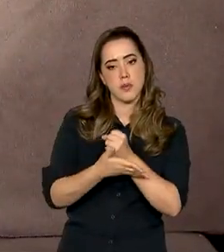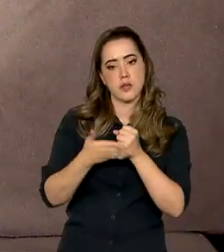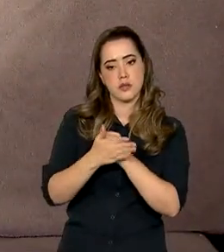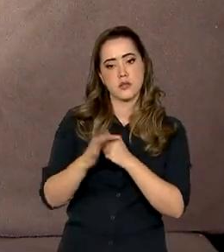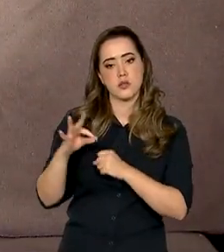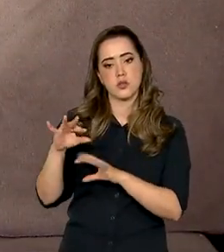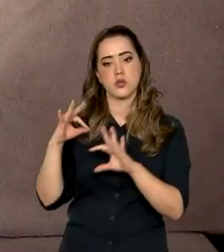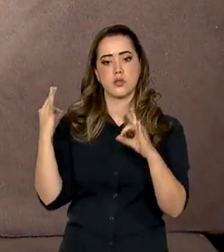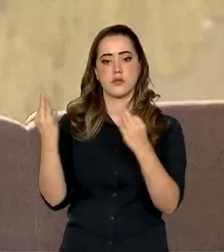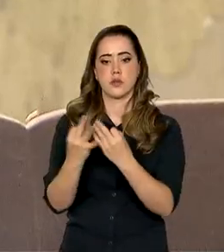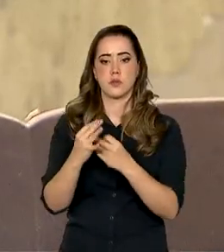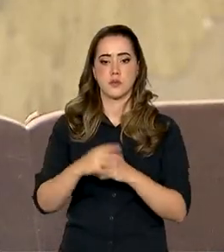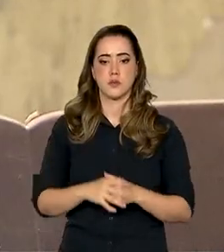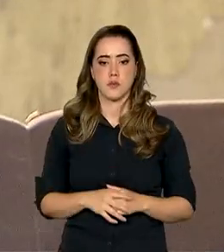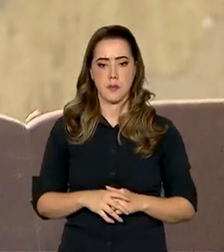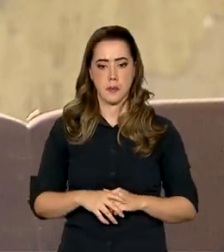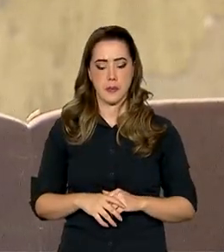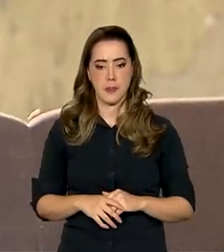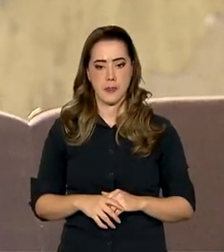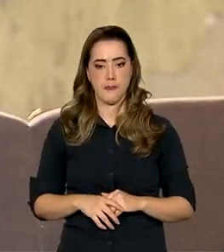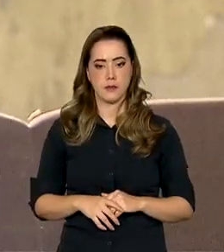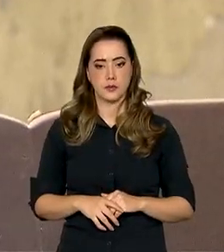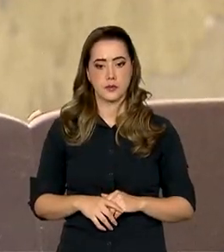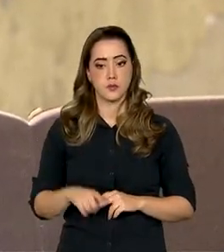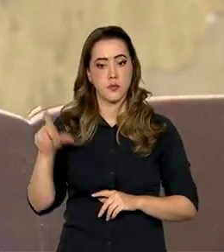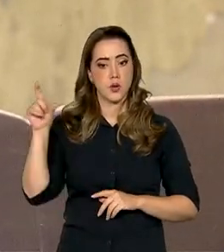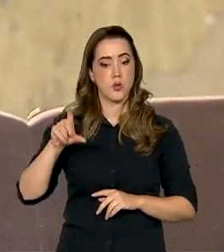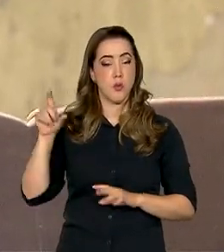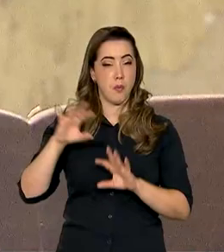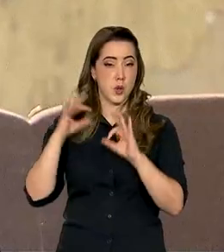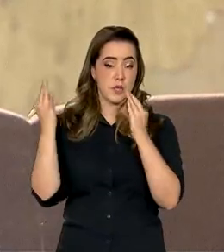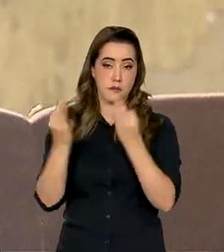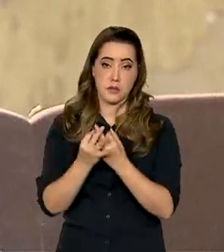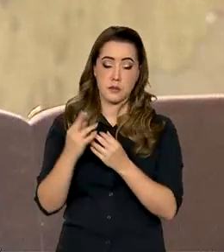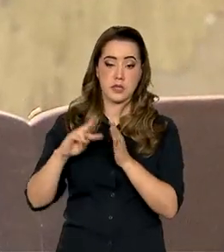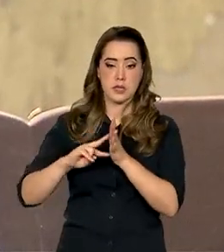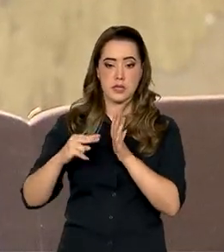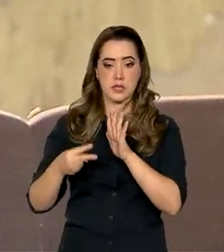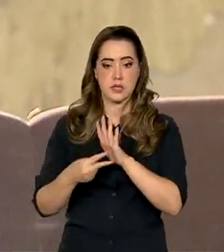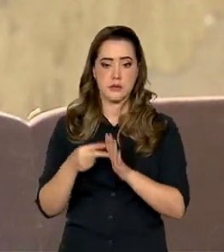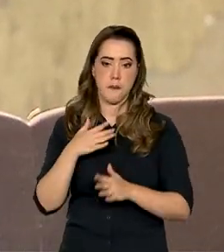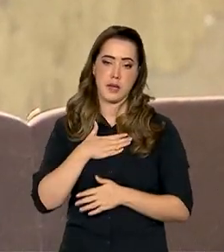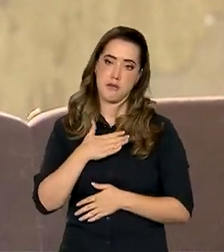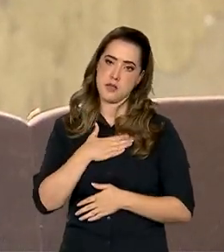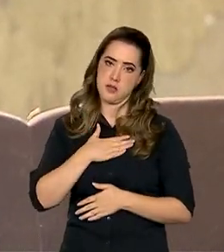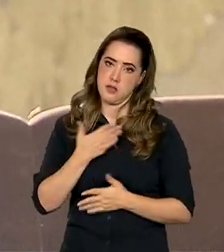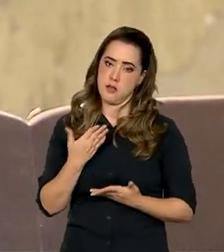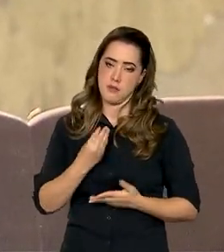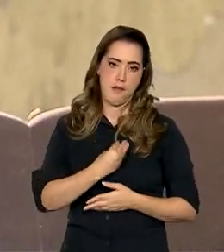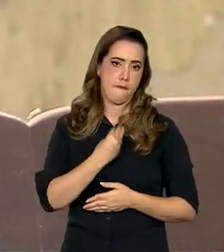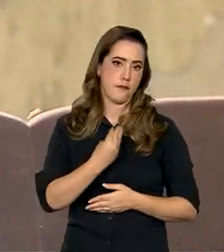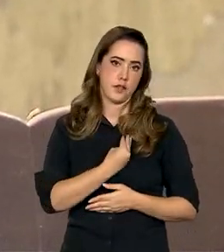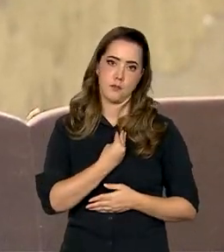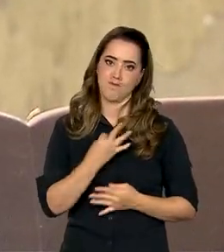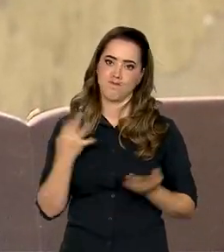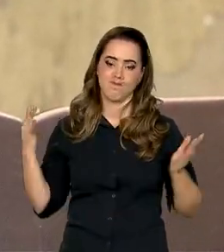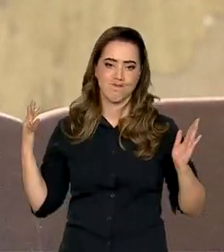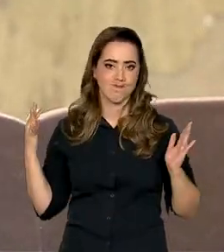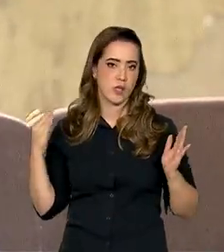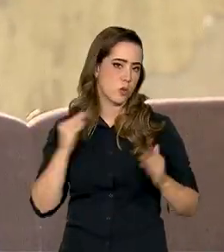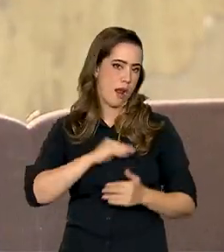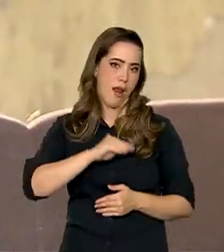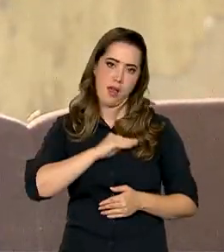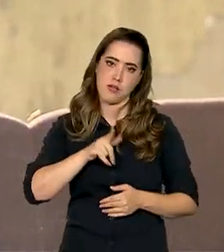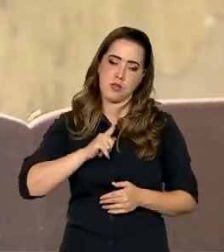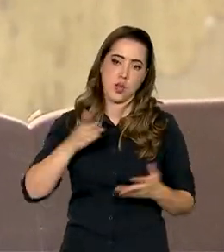de toda a família. O Bolsa Família, ele representa minha vida financeira. Eu